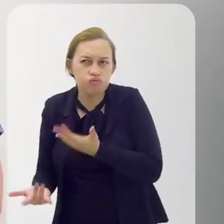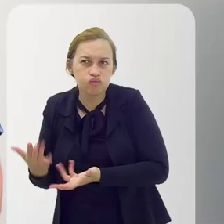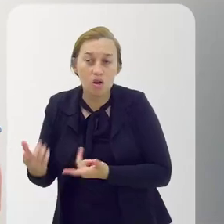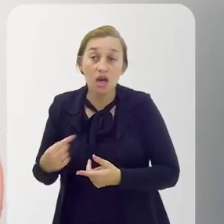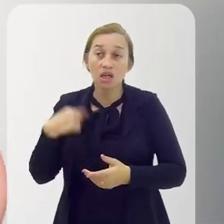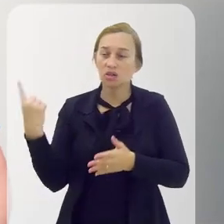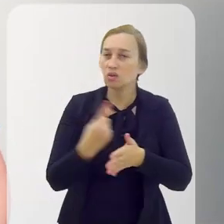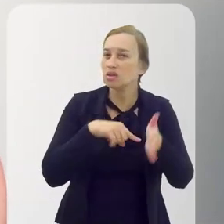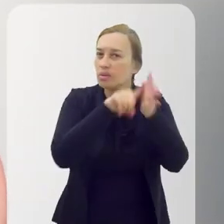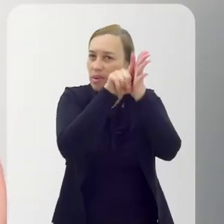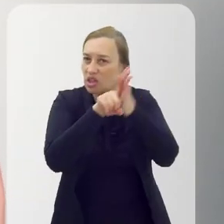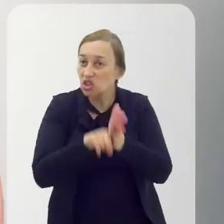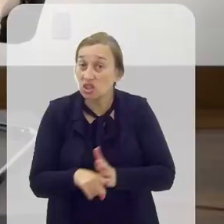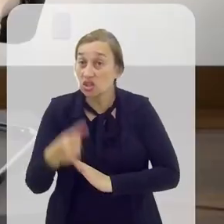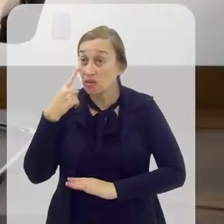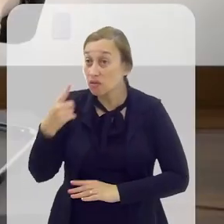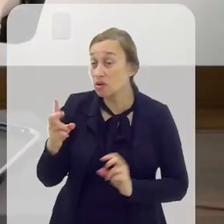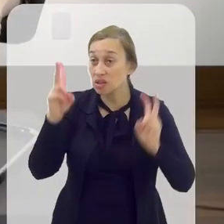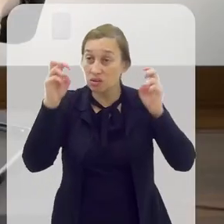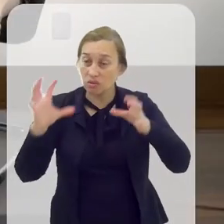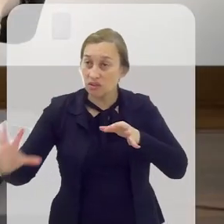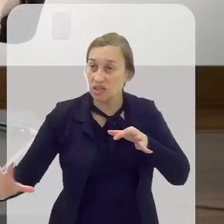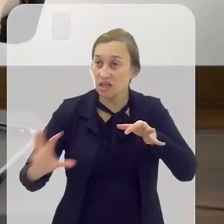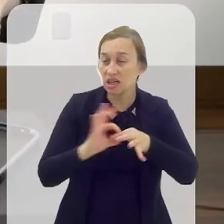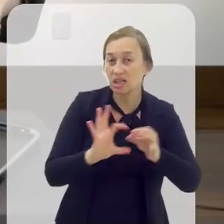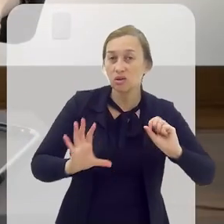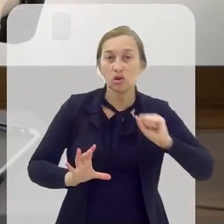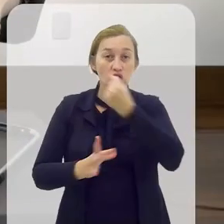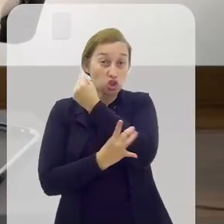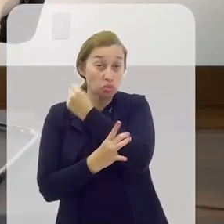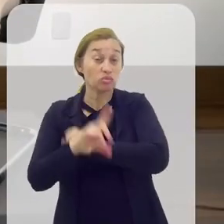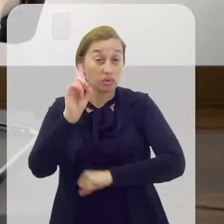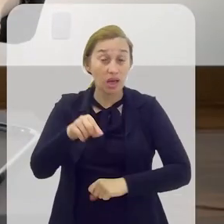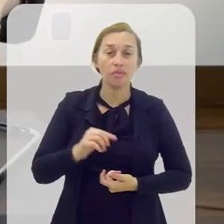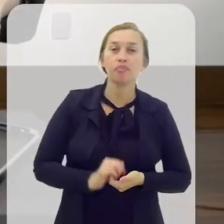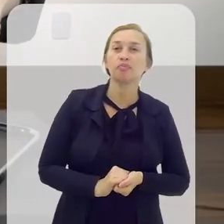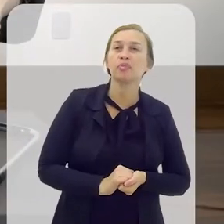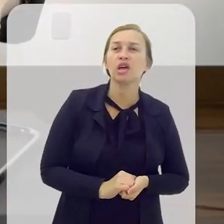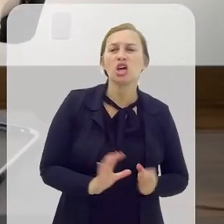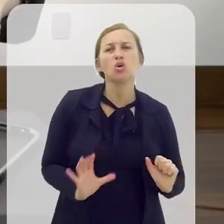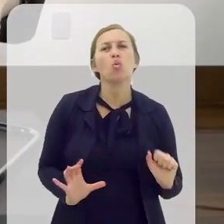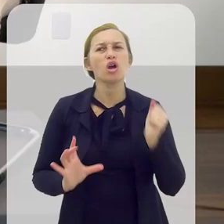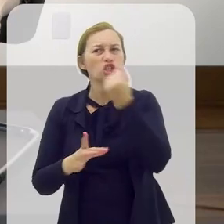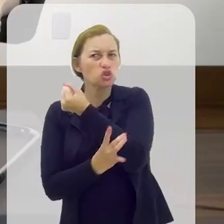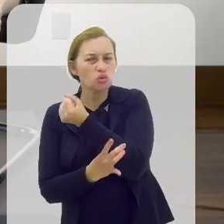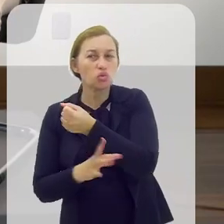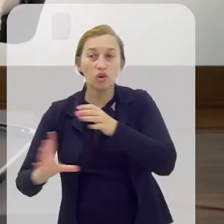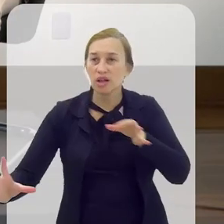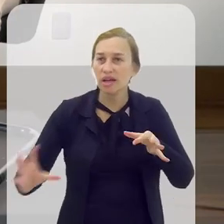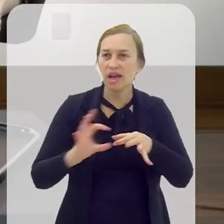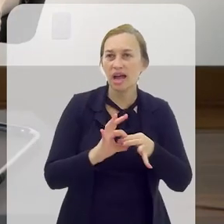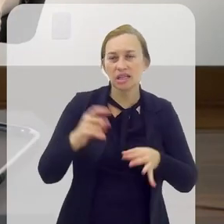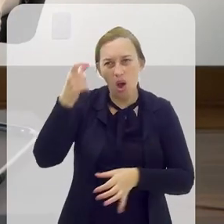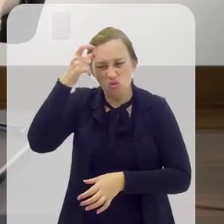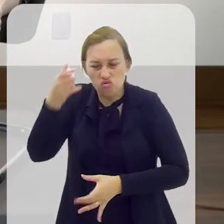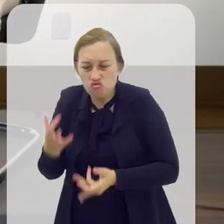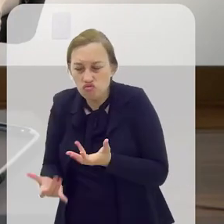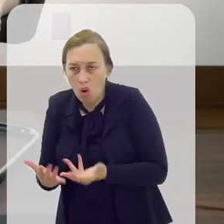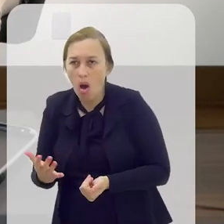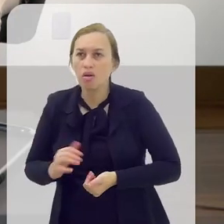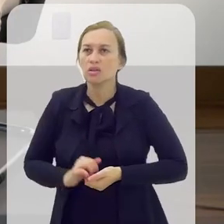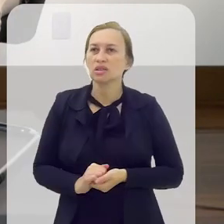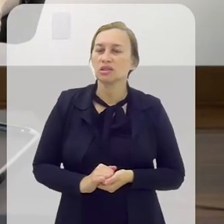E nas nossas pesquisas, a gente achou muito essa questão. E a gente faz essa ligação com o Exu. e no Exu ele foi ligado ao